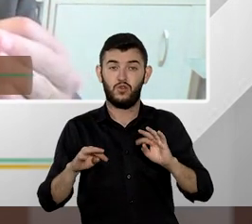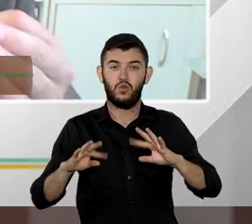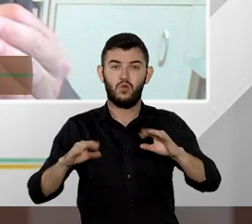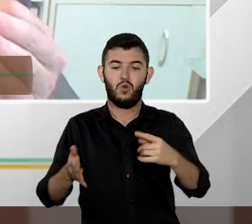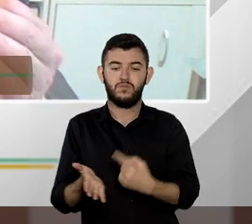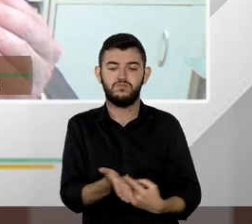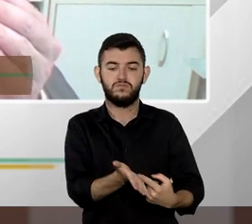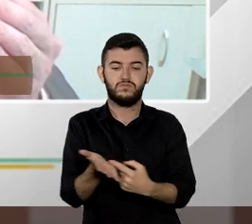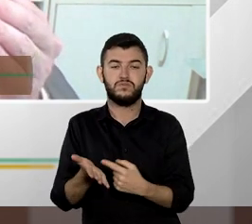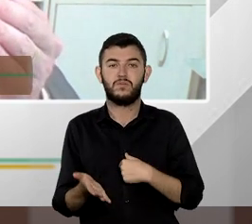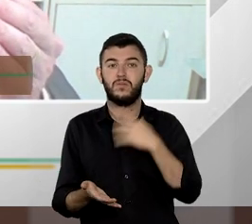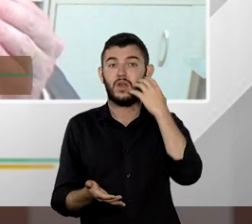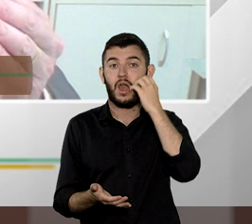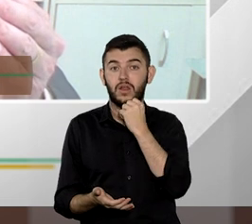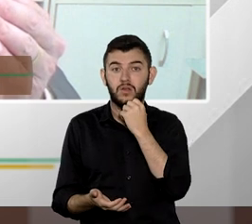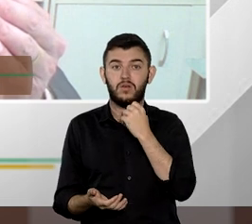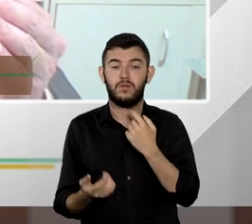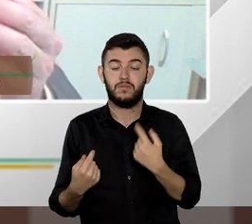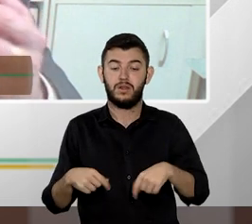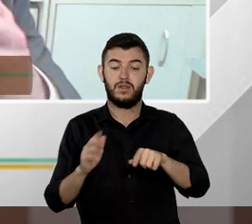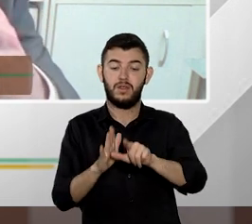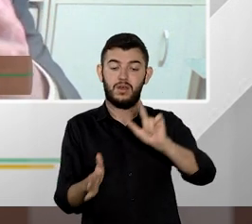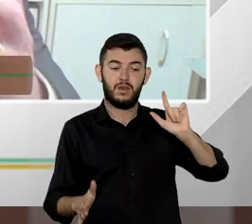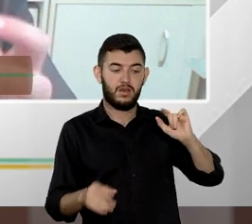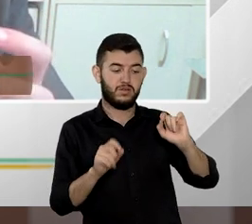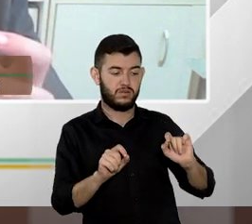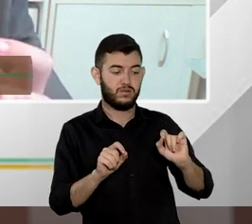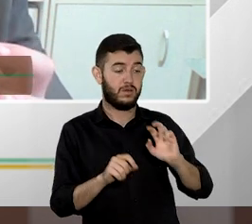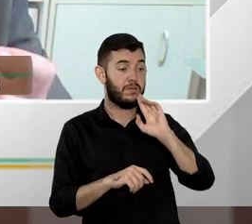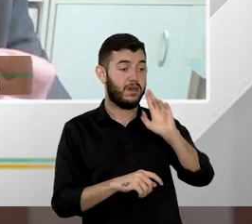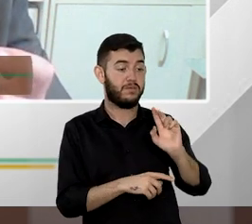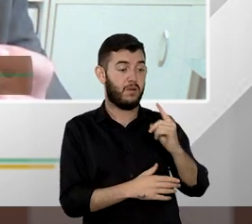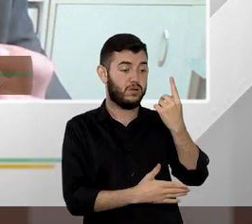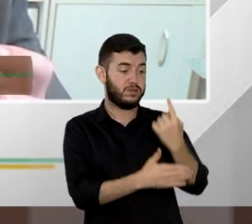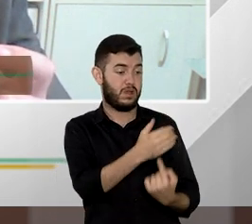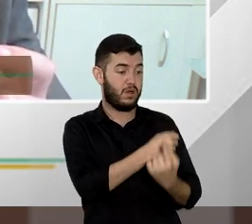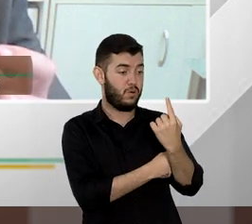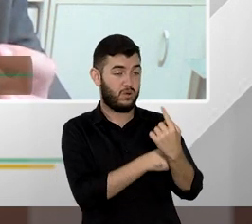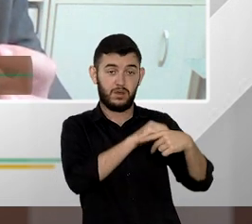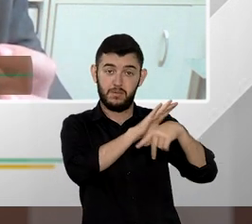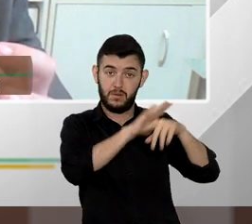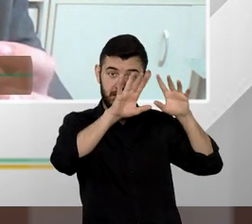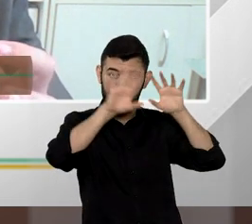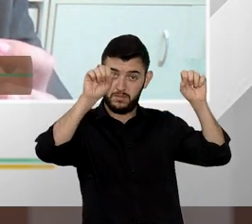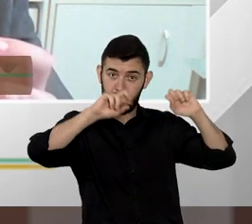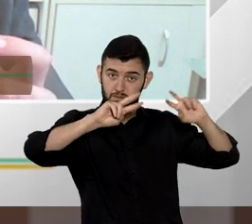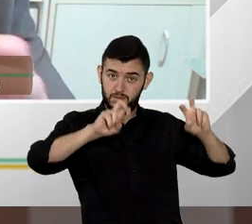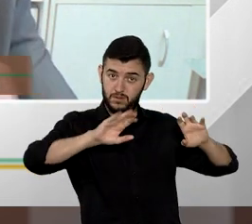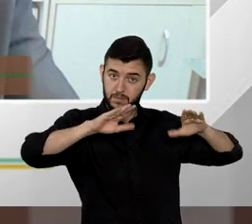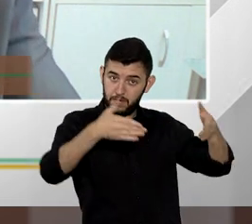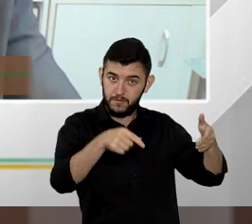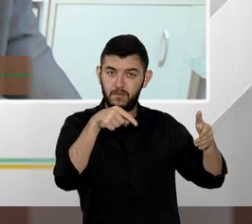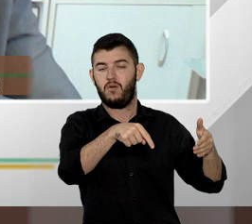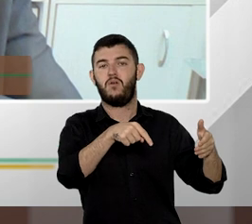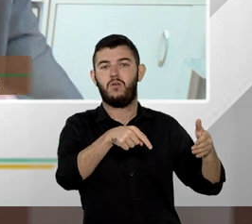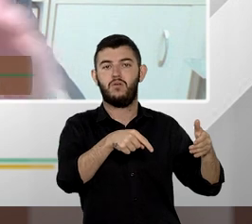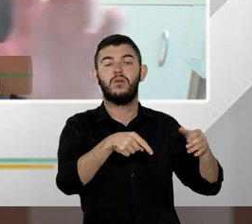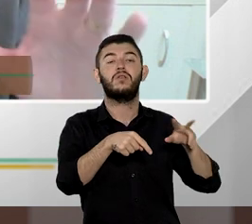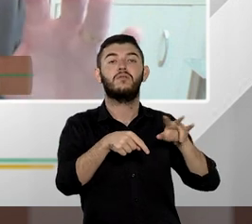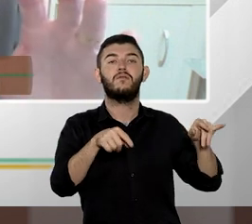precedente pelo tribunal uma resposta única do tribunal sobre o tema então